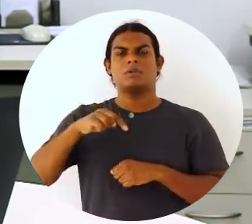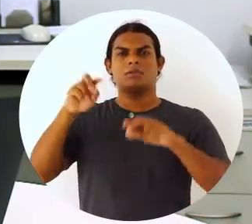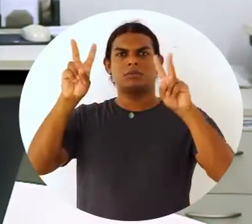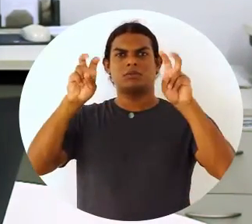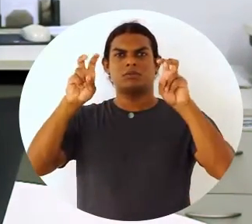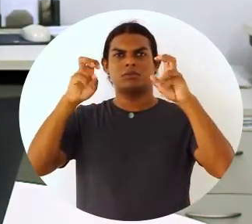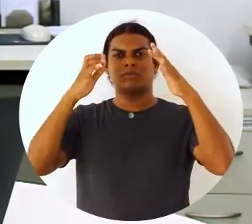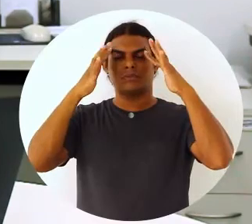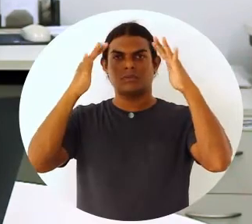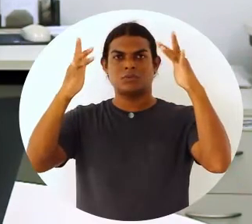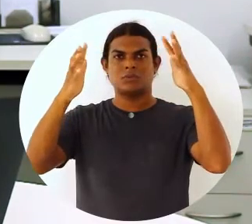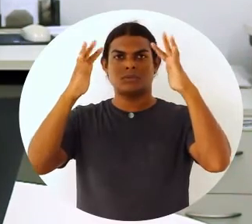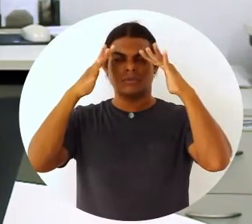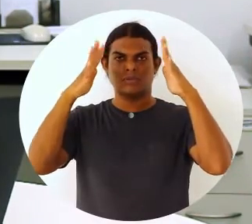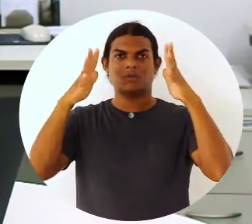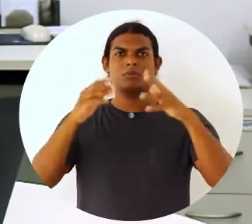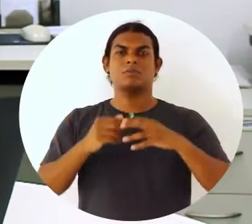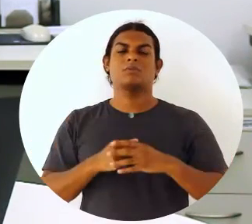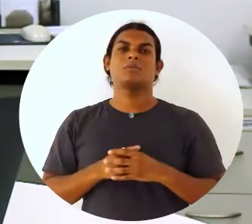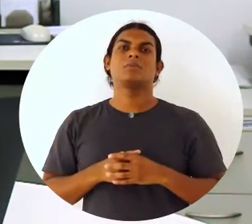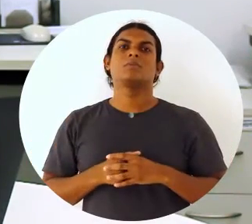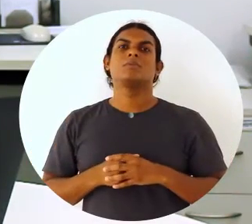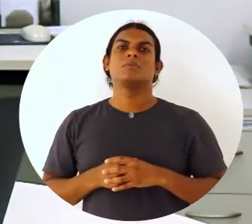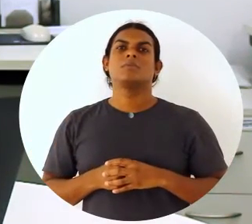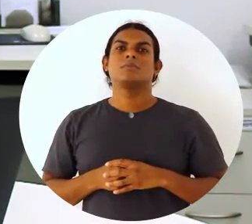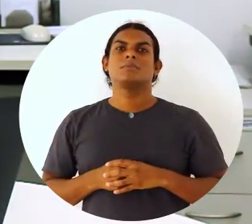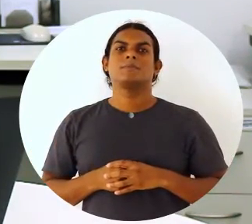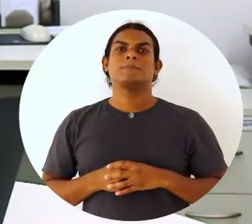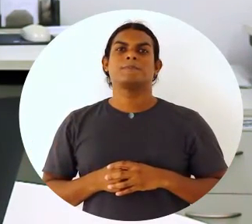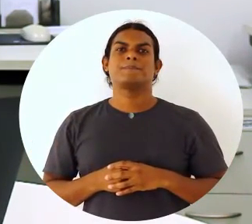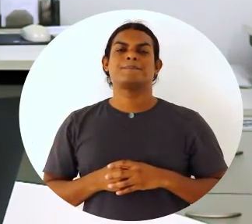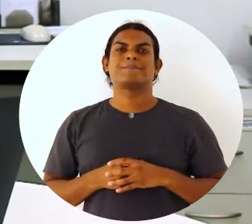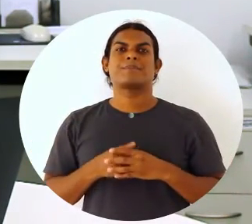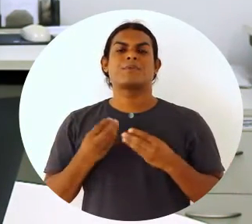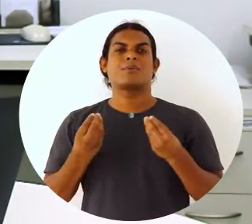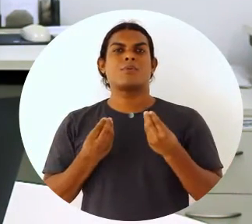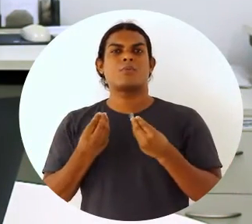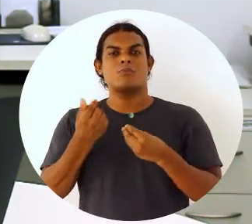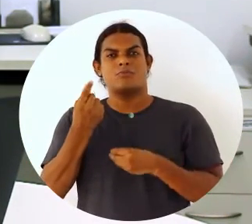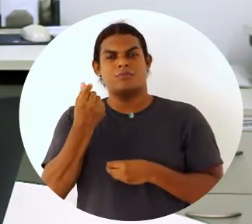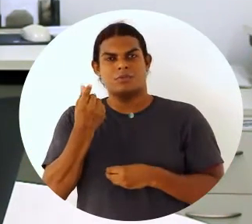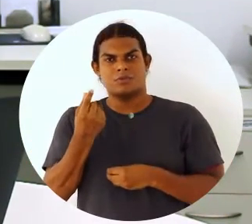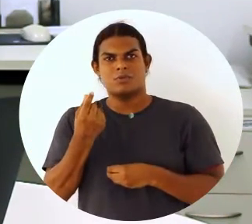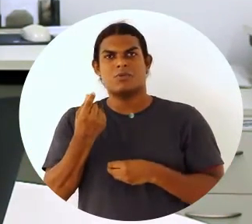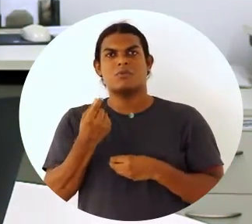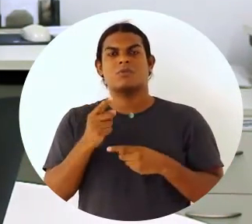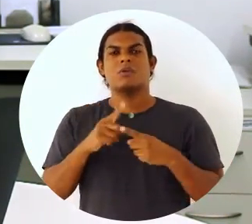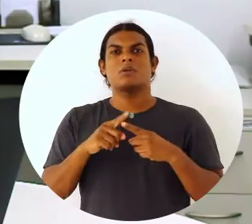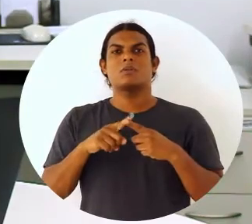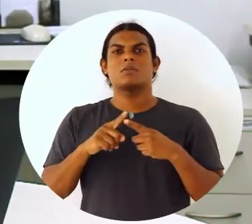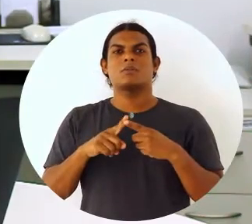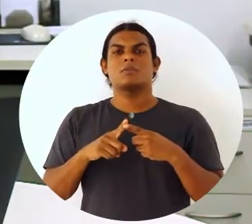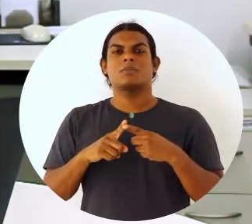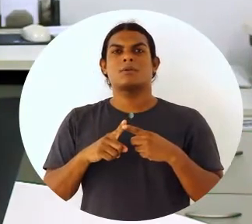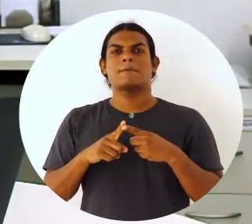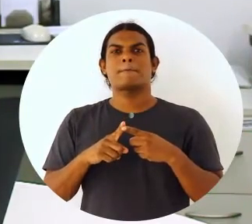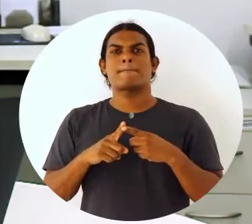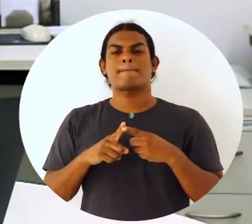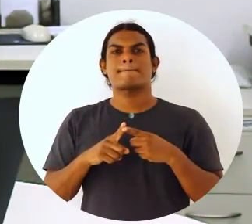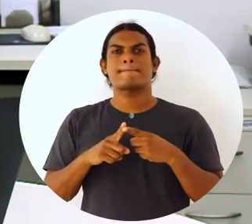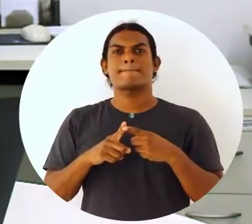faria com que os dois fatores, tanto econômico quanto financeiro, econômico-financeiro quanto